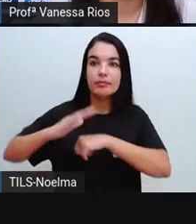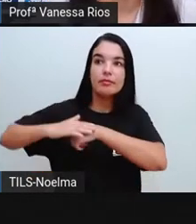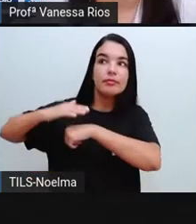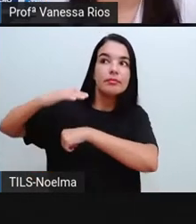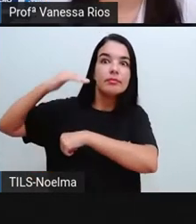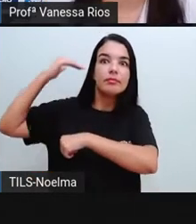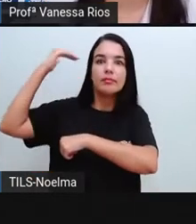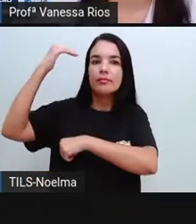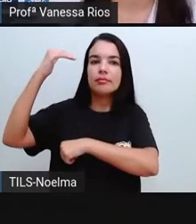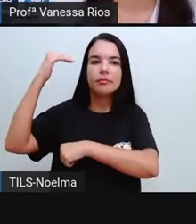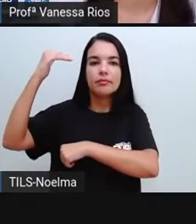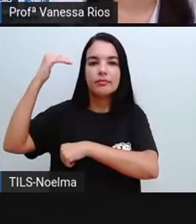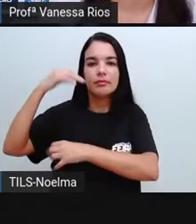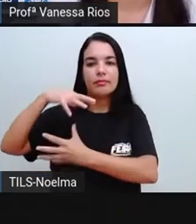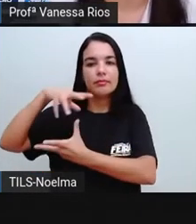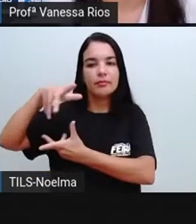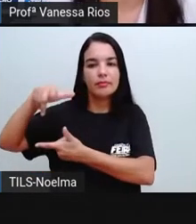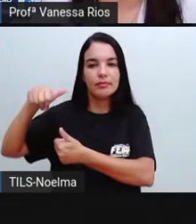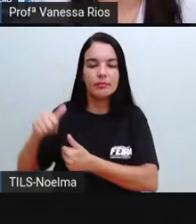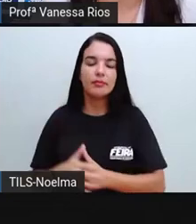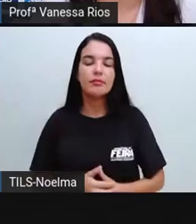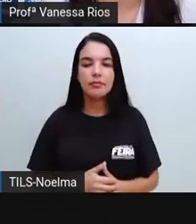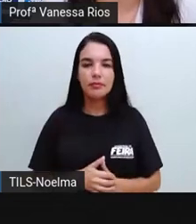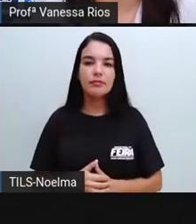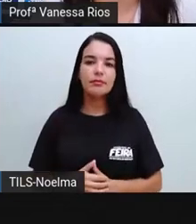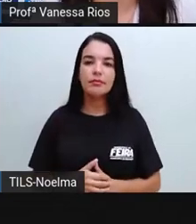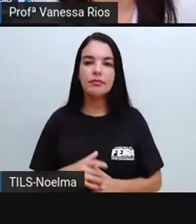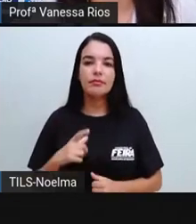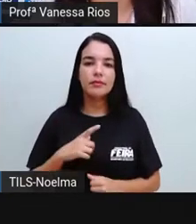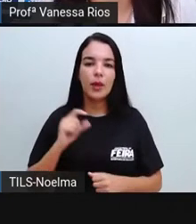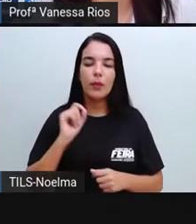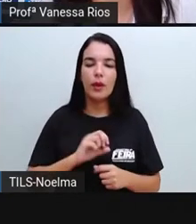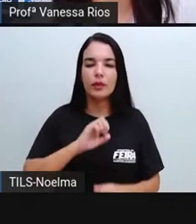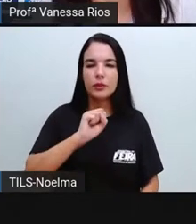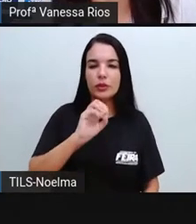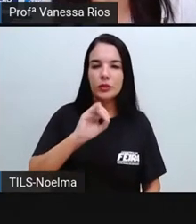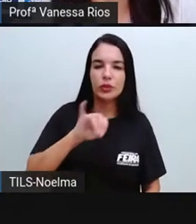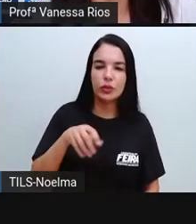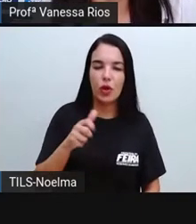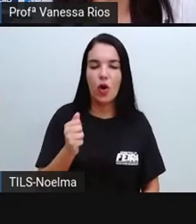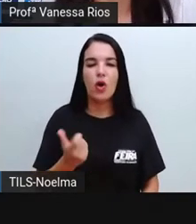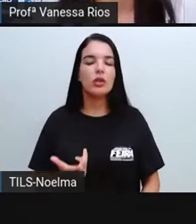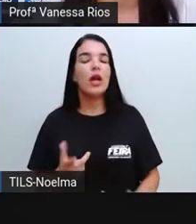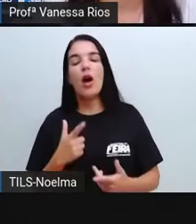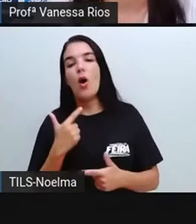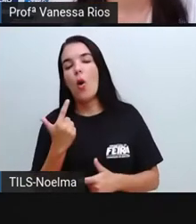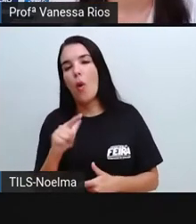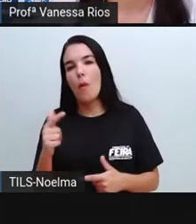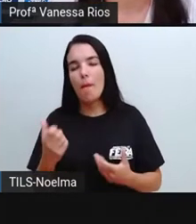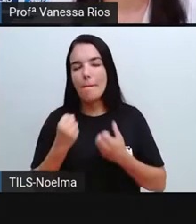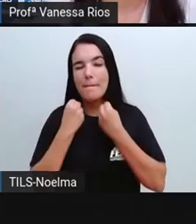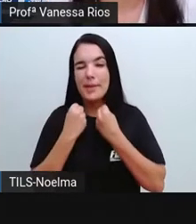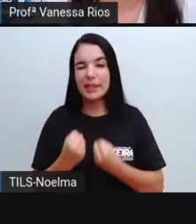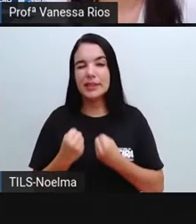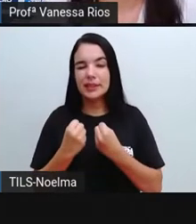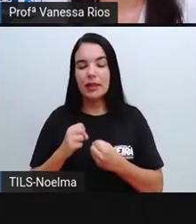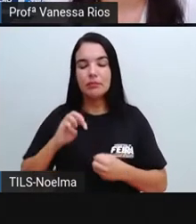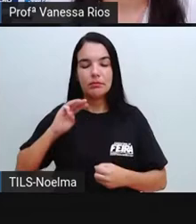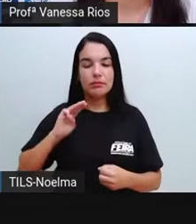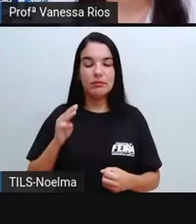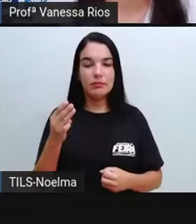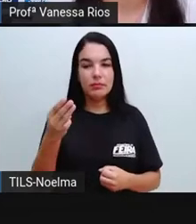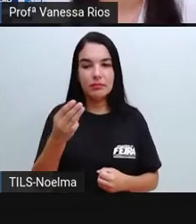Mundiais, quando se fala em toneladas de grãos, em toneladas de determinados produtos, mas a agricultura